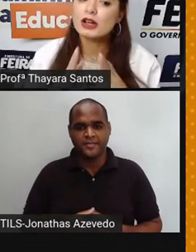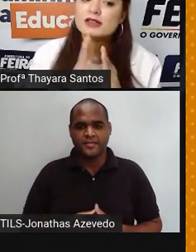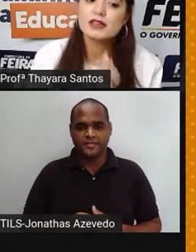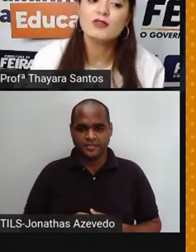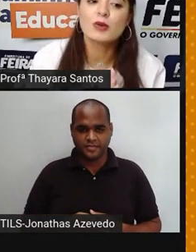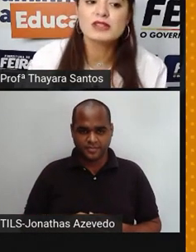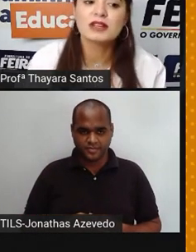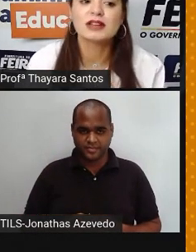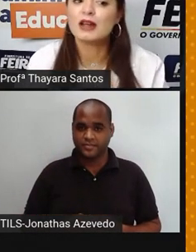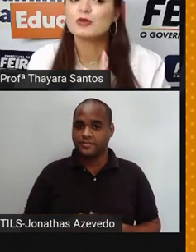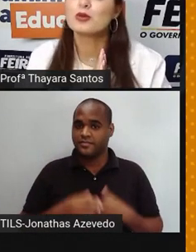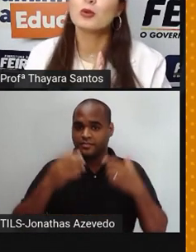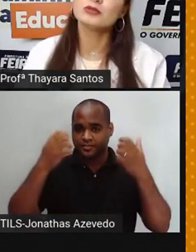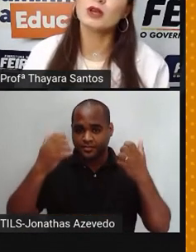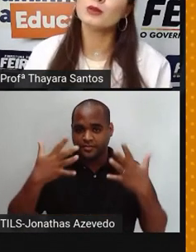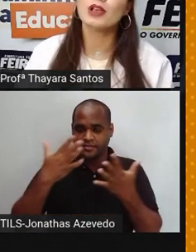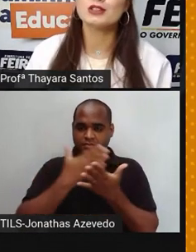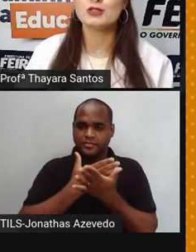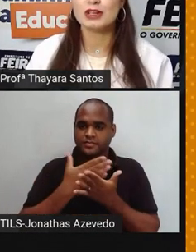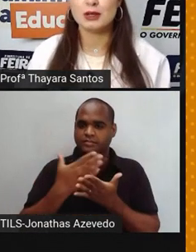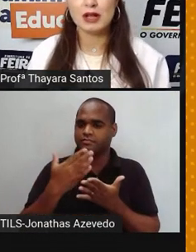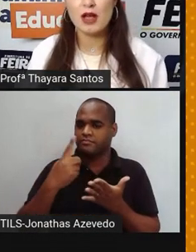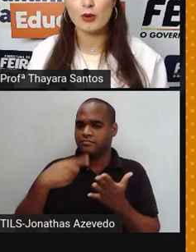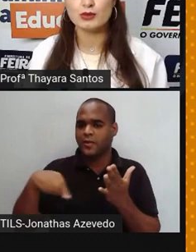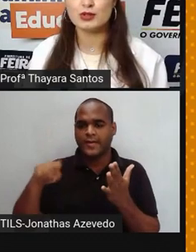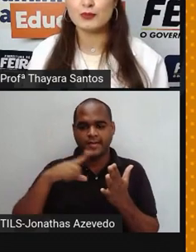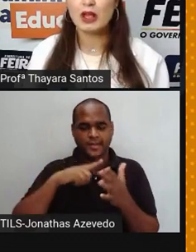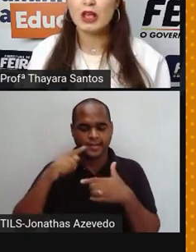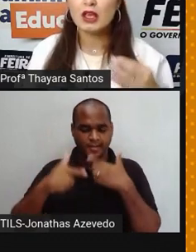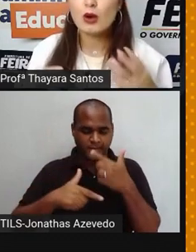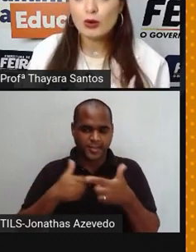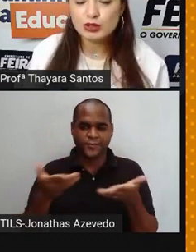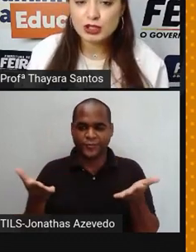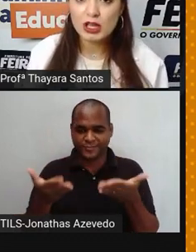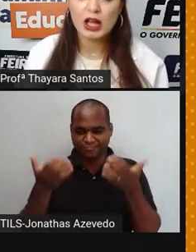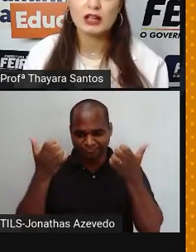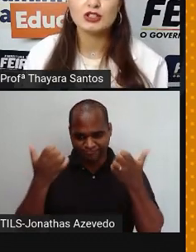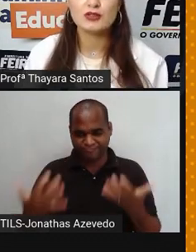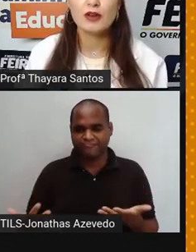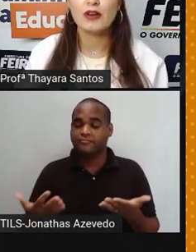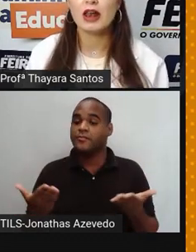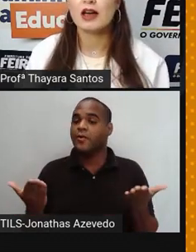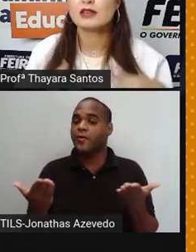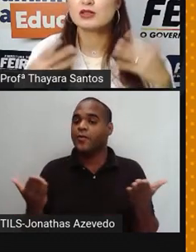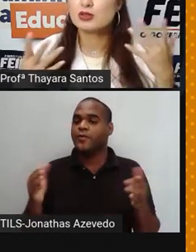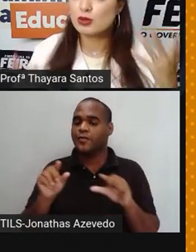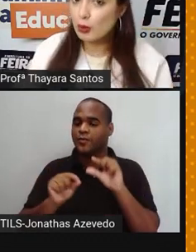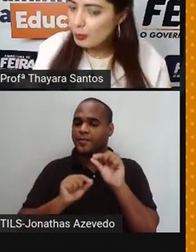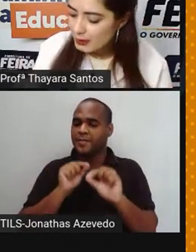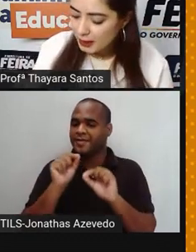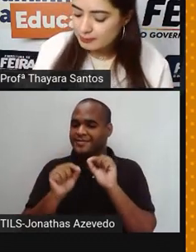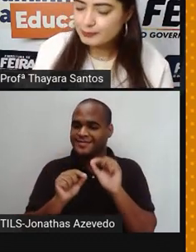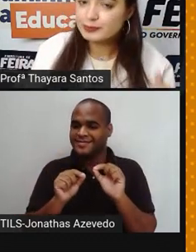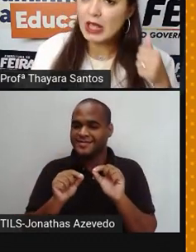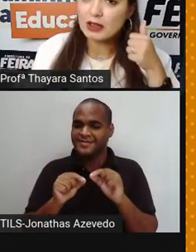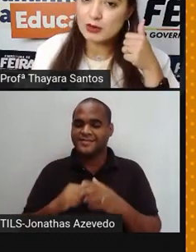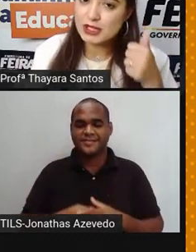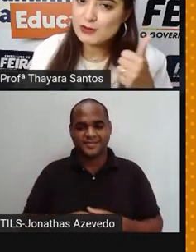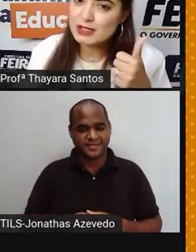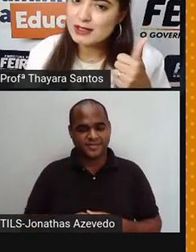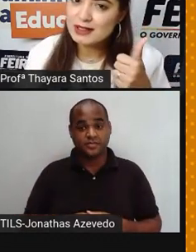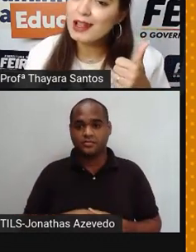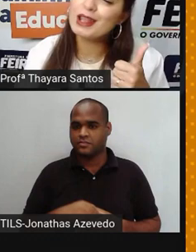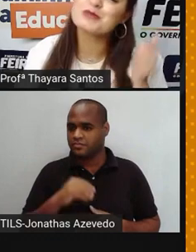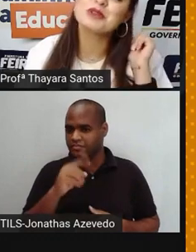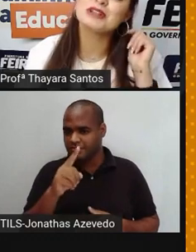Agora sim, vamos entrar no conteúdo que a gente vai trabalhar hoje. E hoje, a gente vai falar sobre... Não